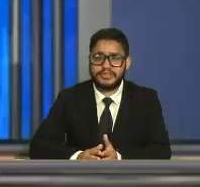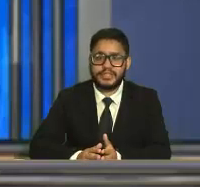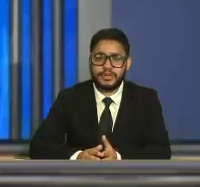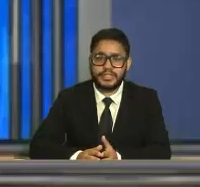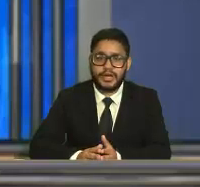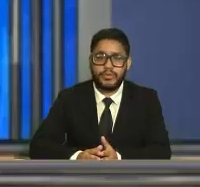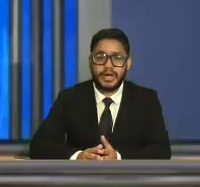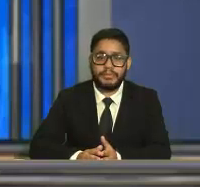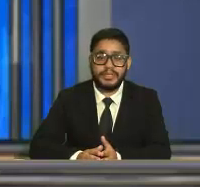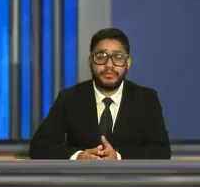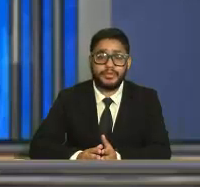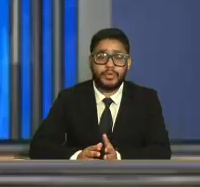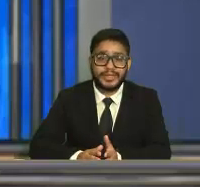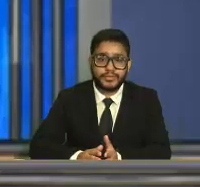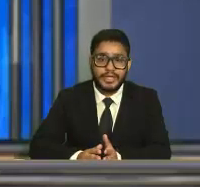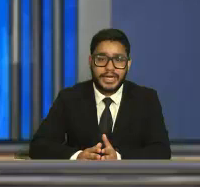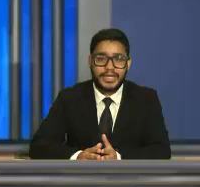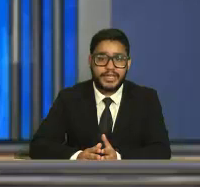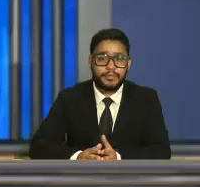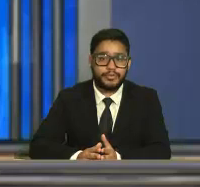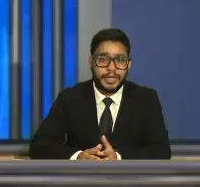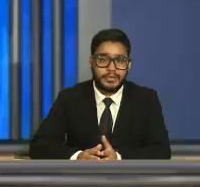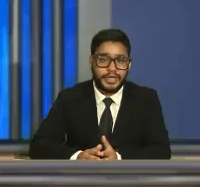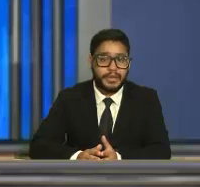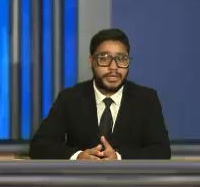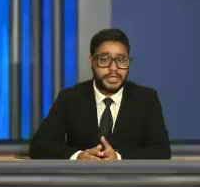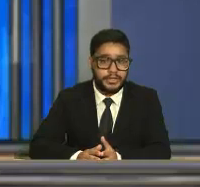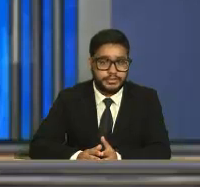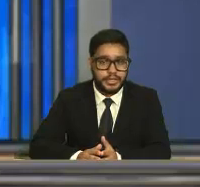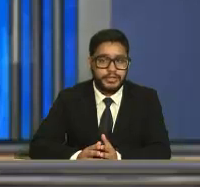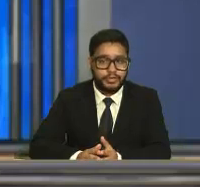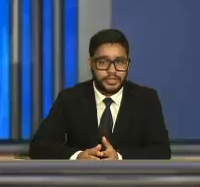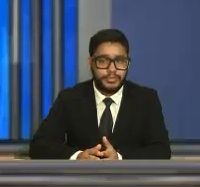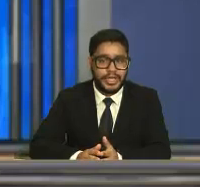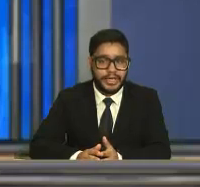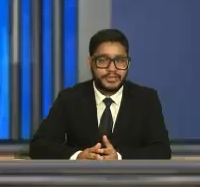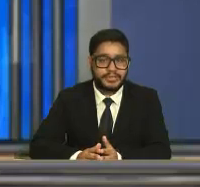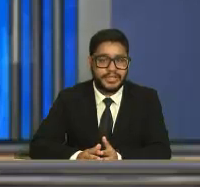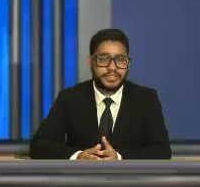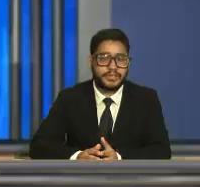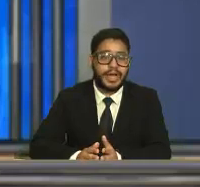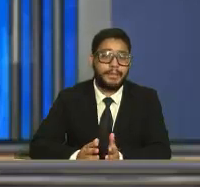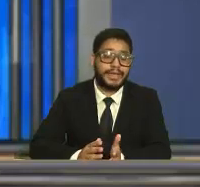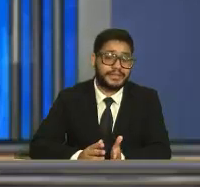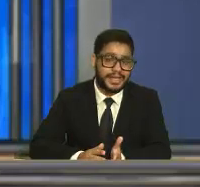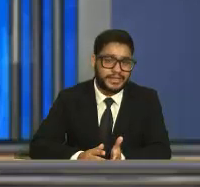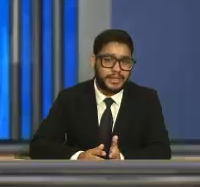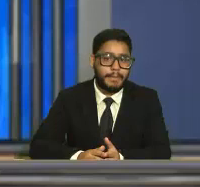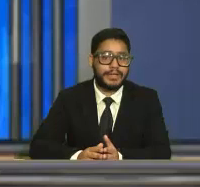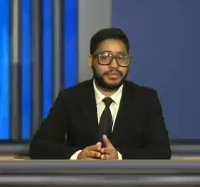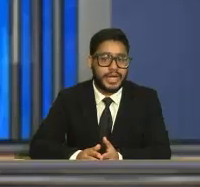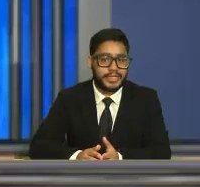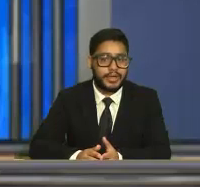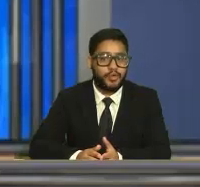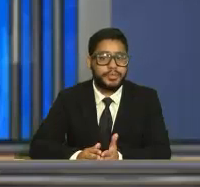8 às 17 horas, na Rua Camila, número 4, Galeria Porto Belo, em Manguinhos. Toda mulher que sente ameaçada,